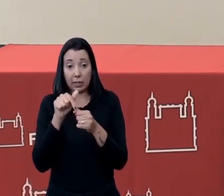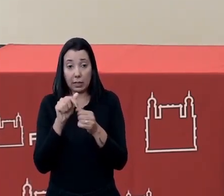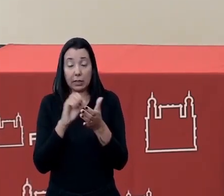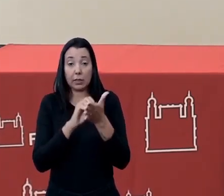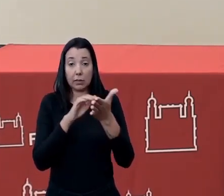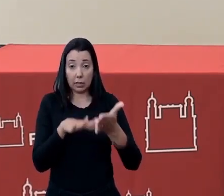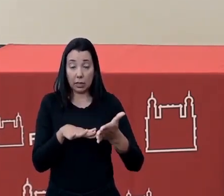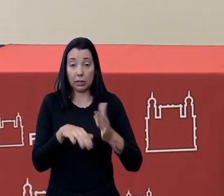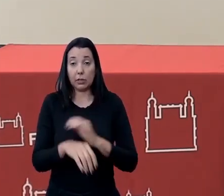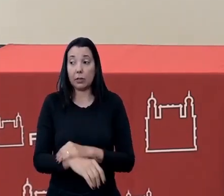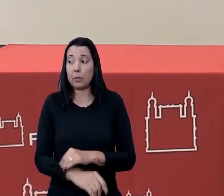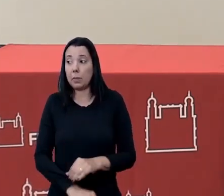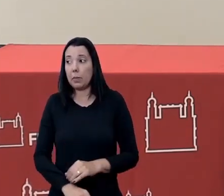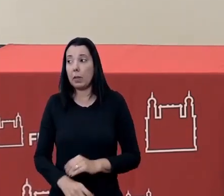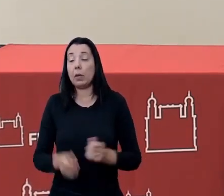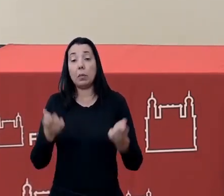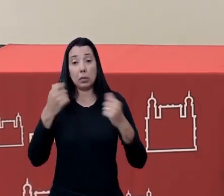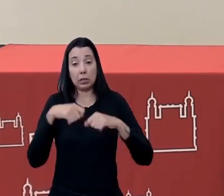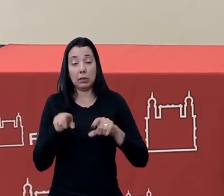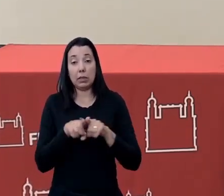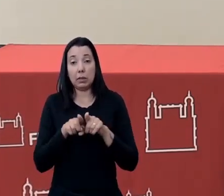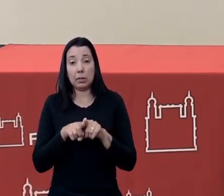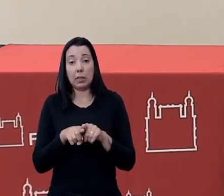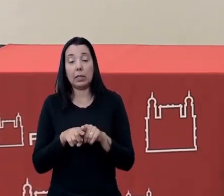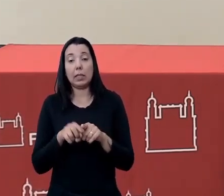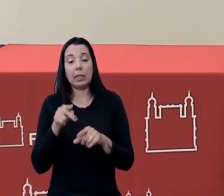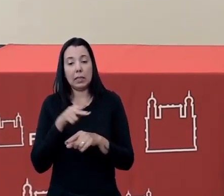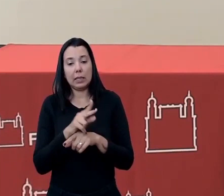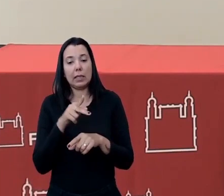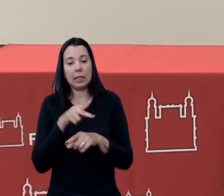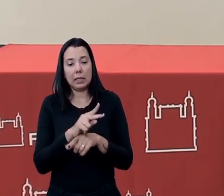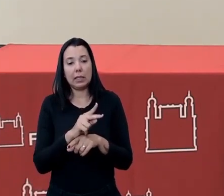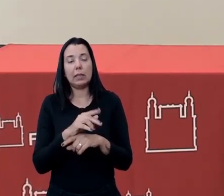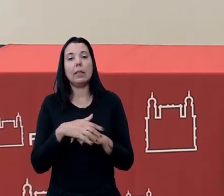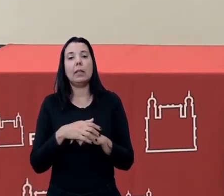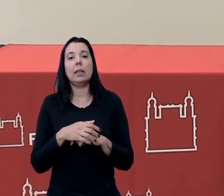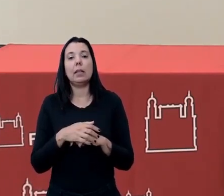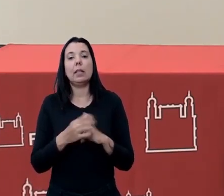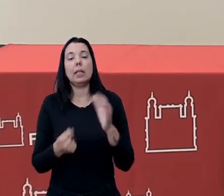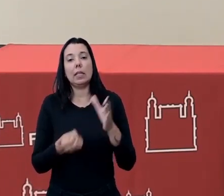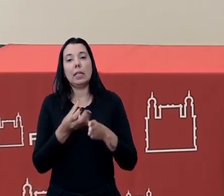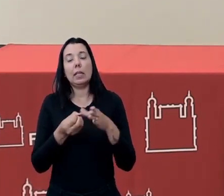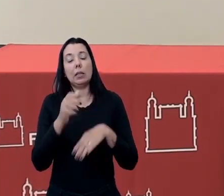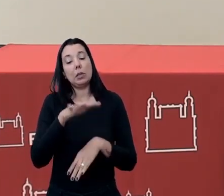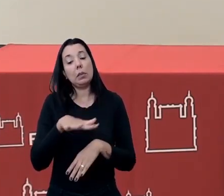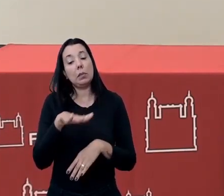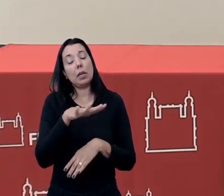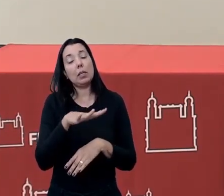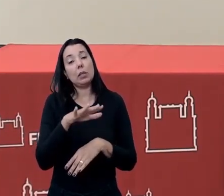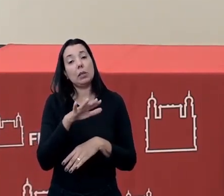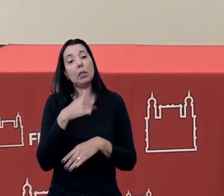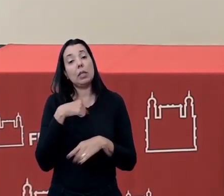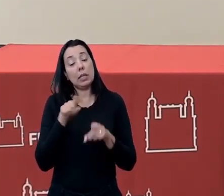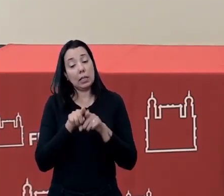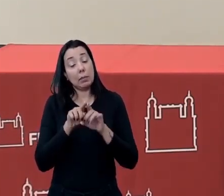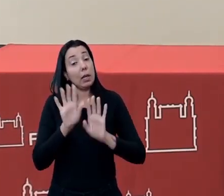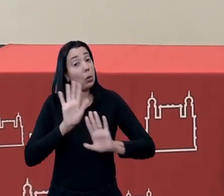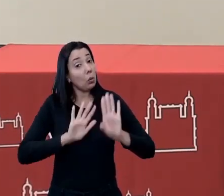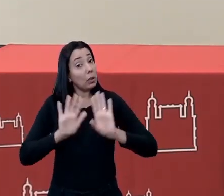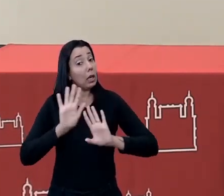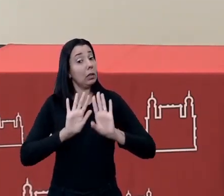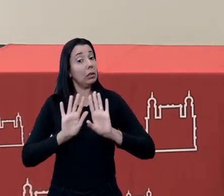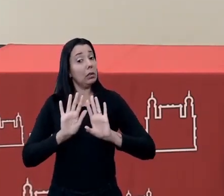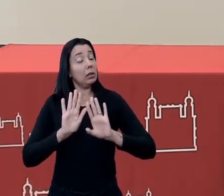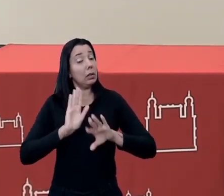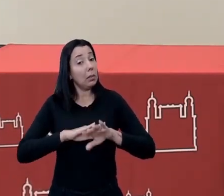atividade uma atividade possível e que a gente siga cada vez mais criando esses espaços e nos cuidando e